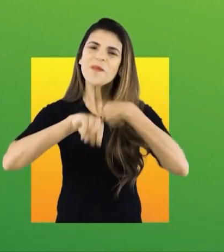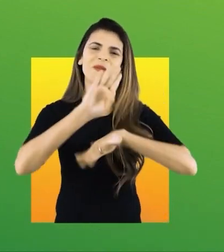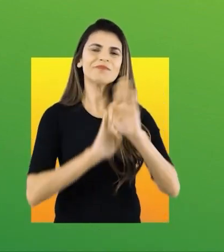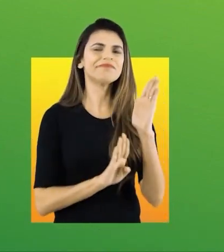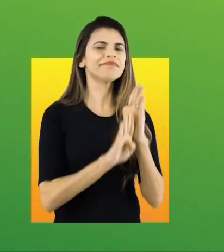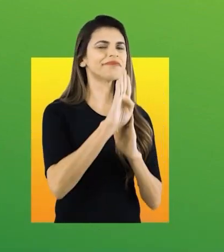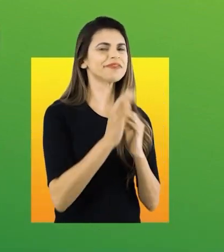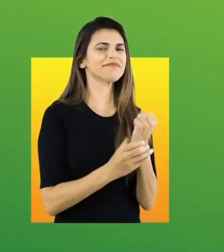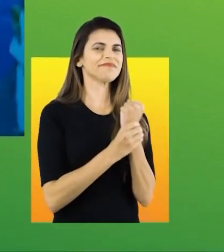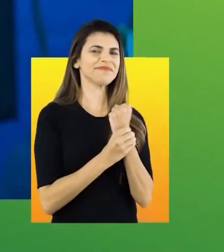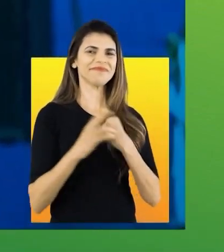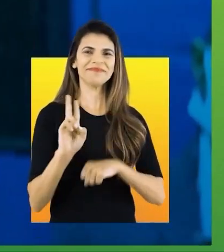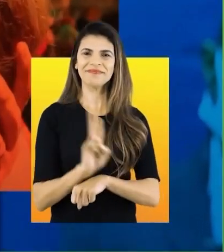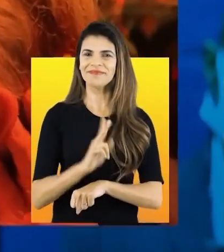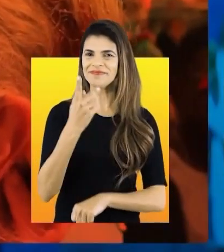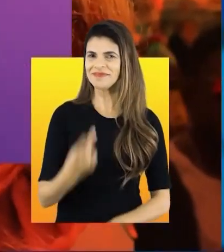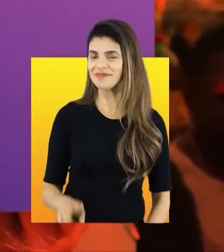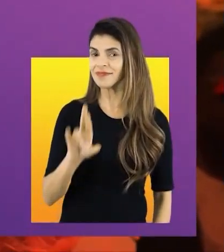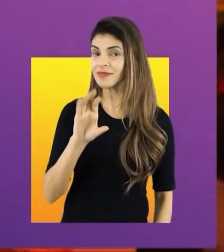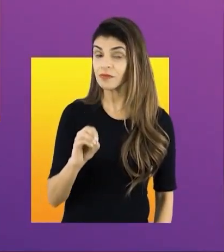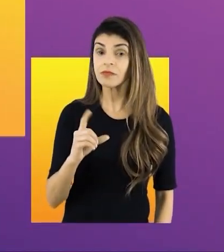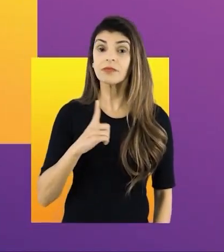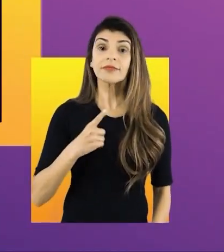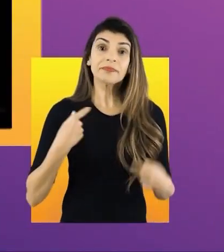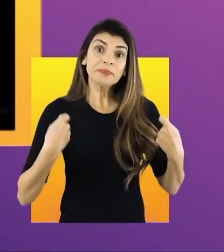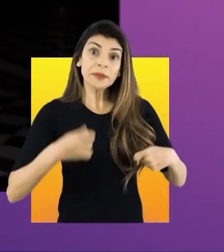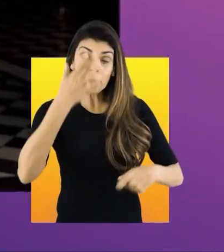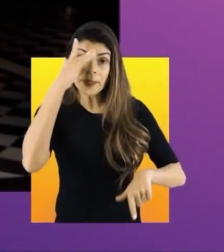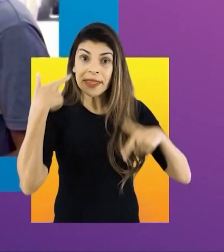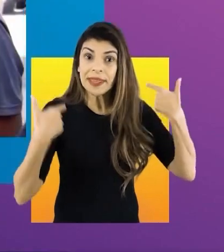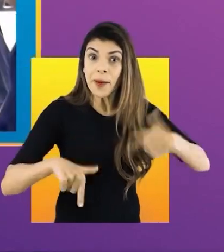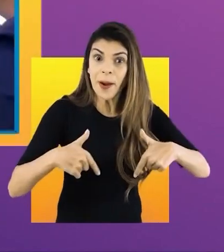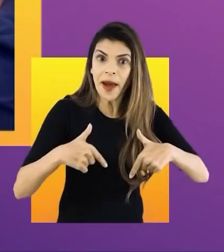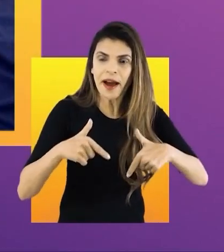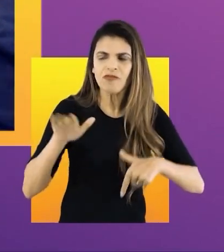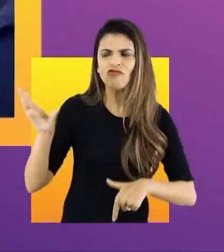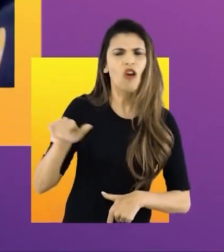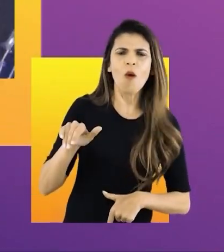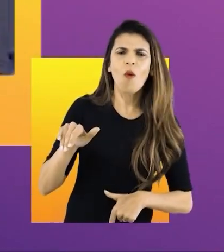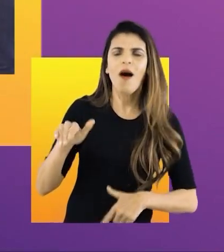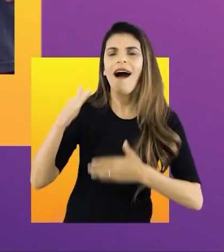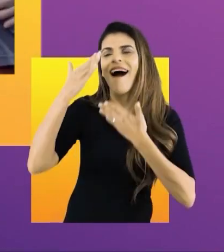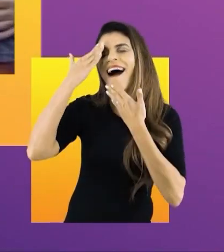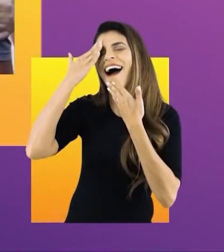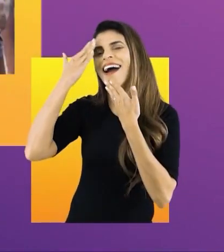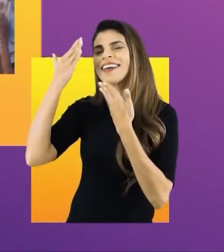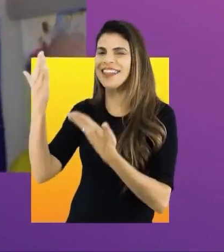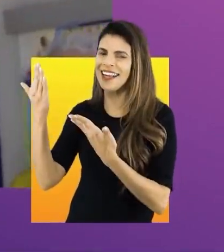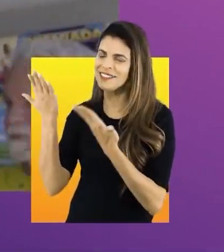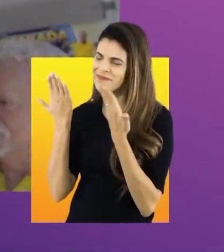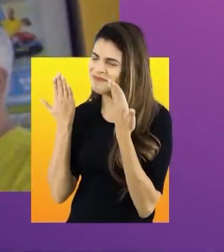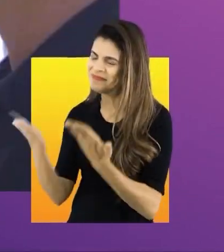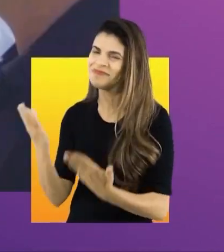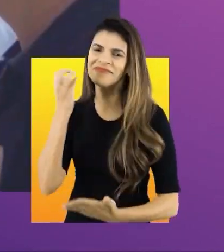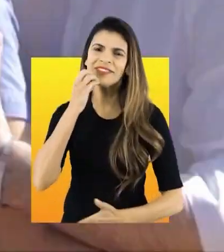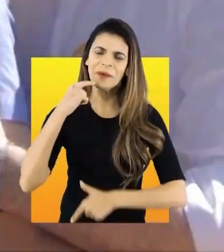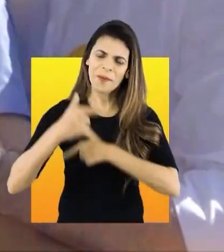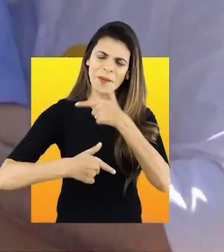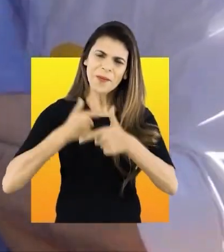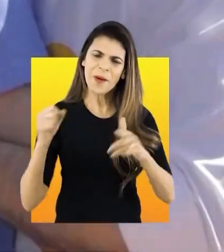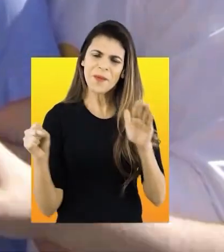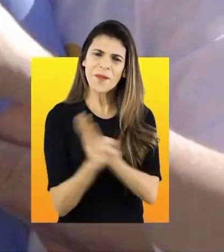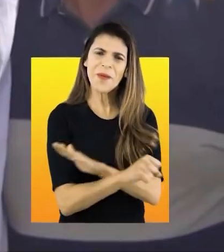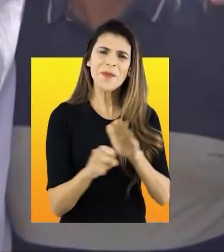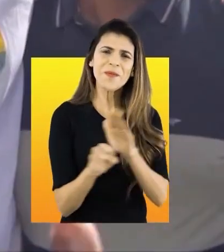de segurança pública no estado quem tava precisando trabalhar nem chama só agradece pelos mais de